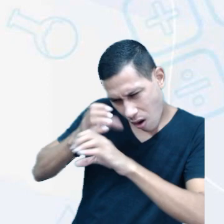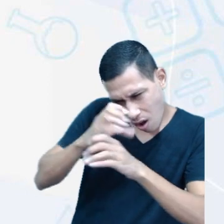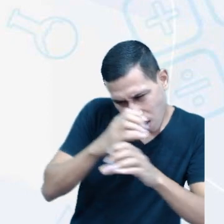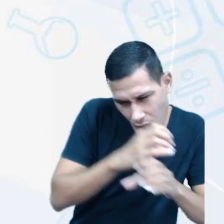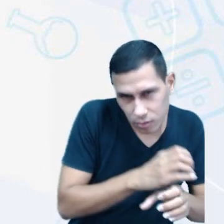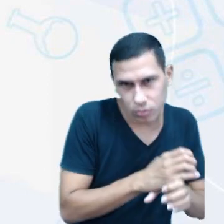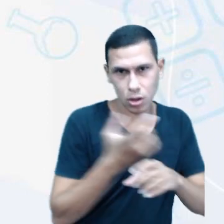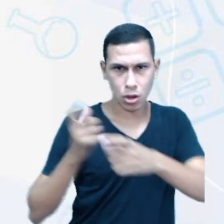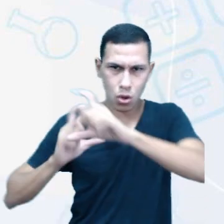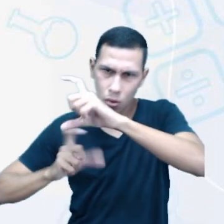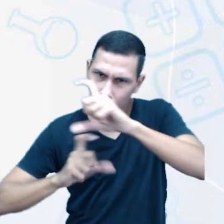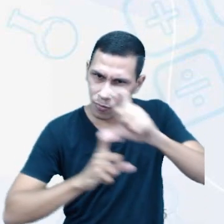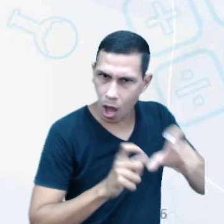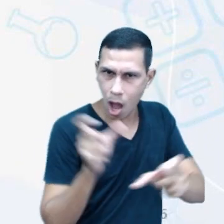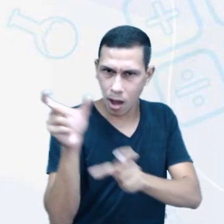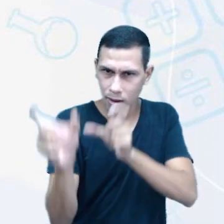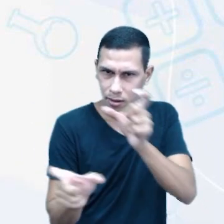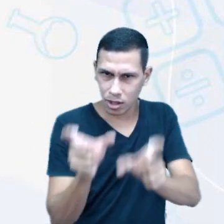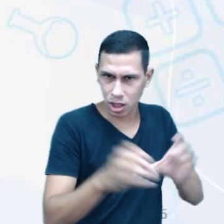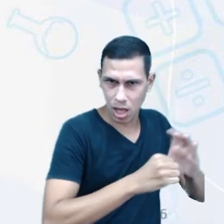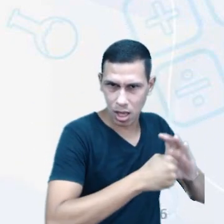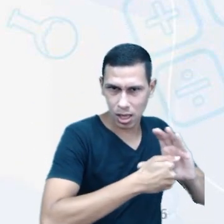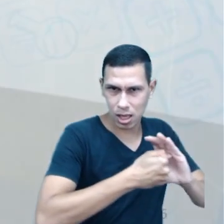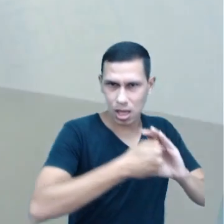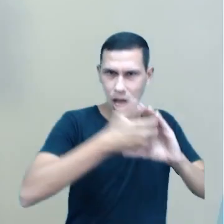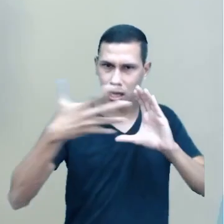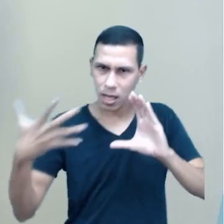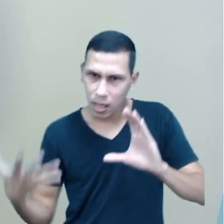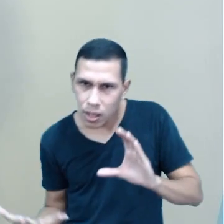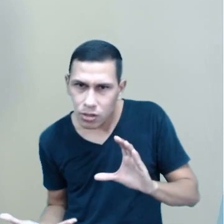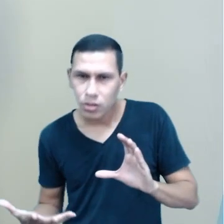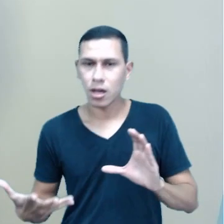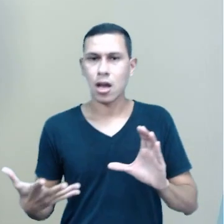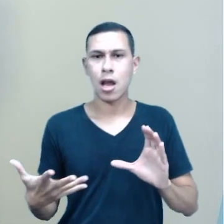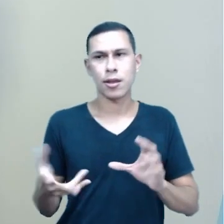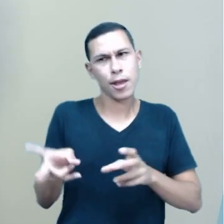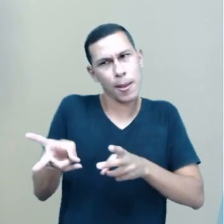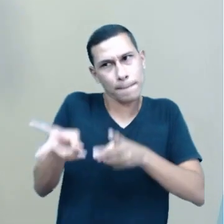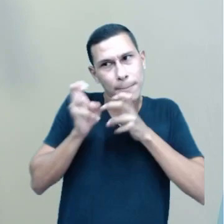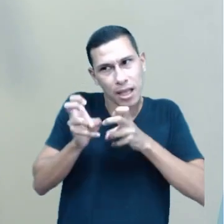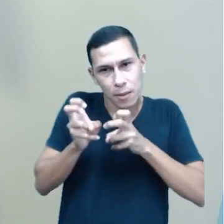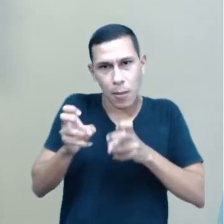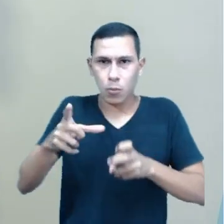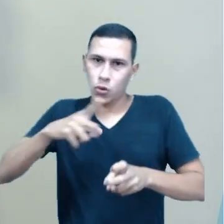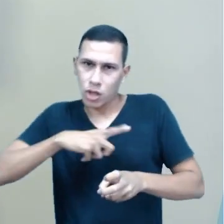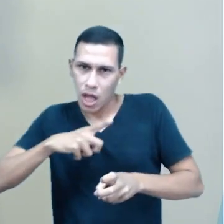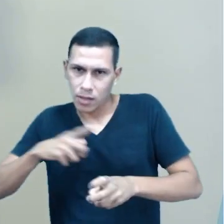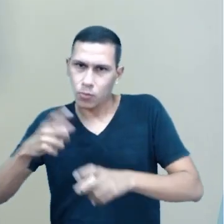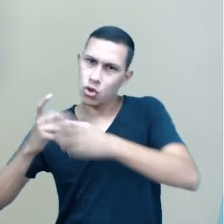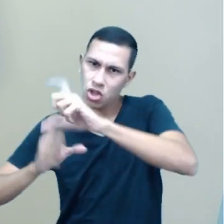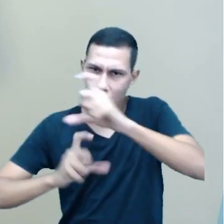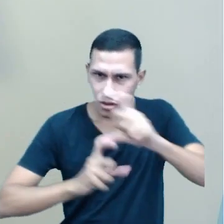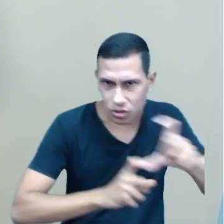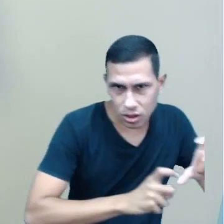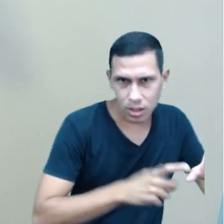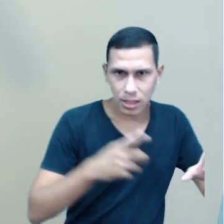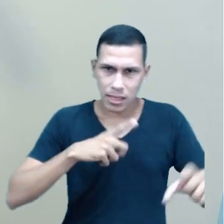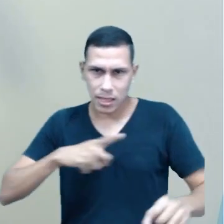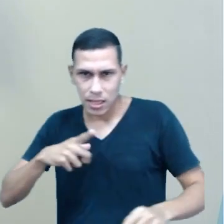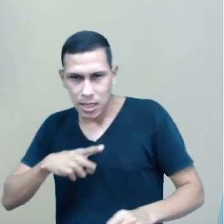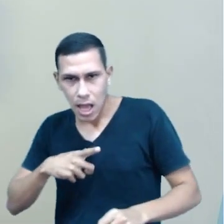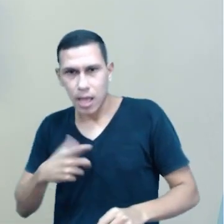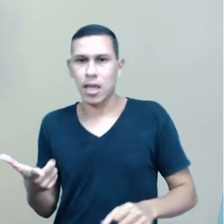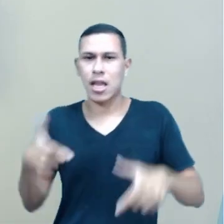E aí, observamos muito bem que toda charge vai ter a presença da linguagem não verbal. Ou seja, nós vamos ter